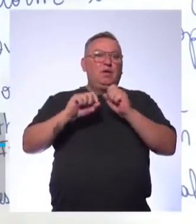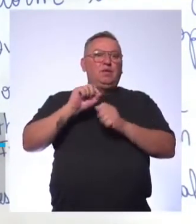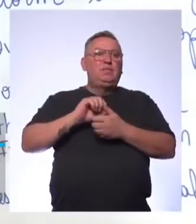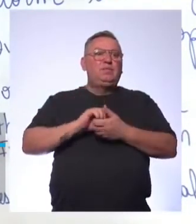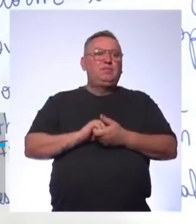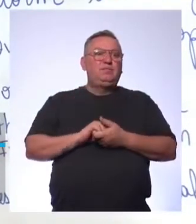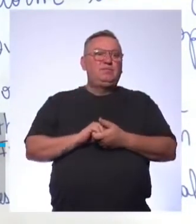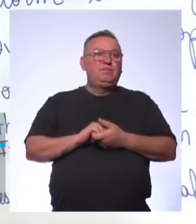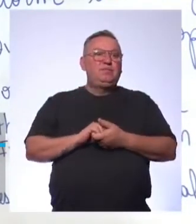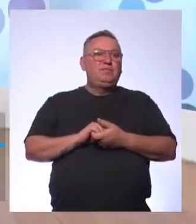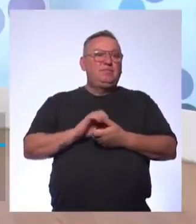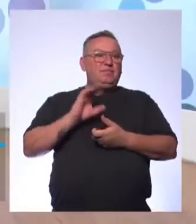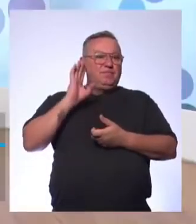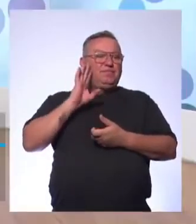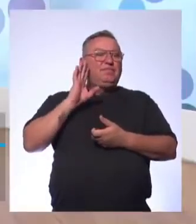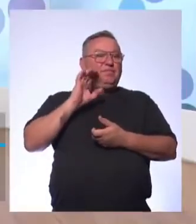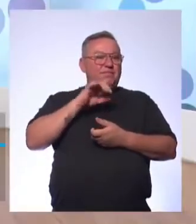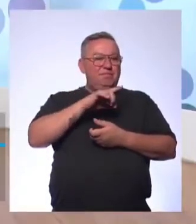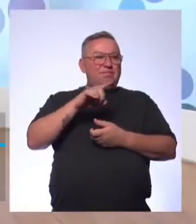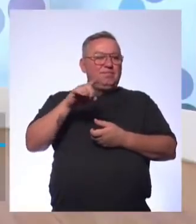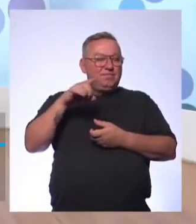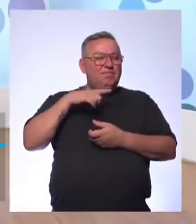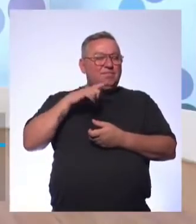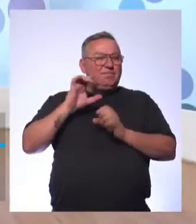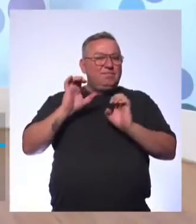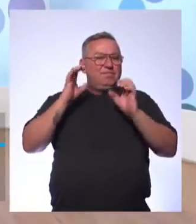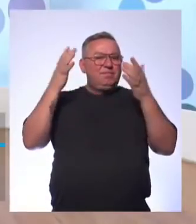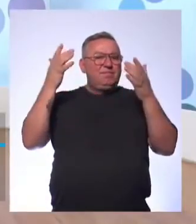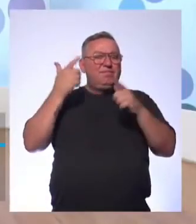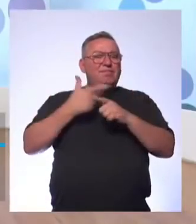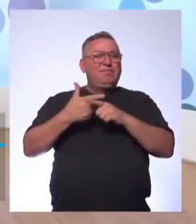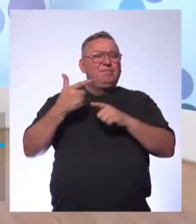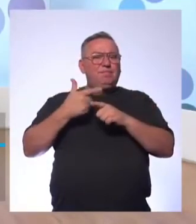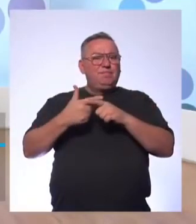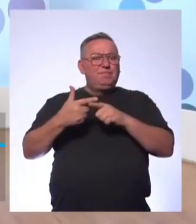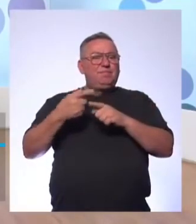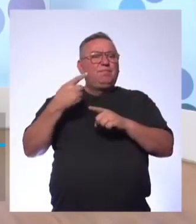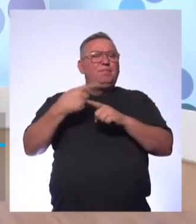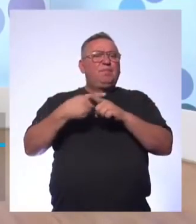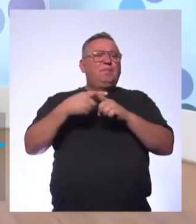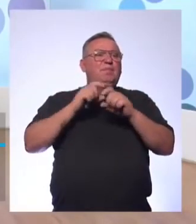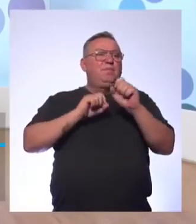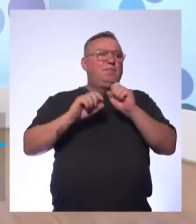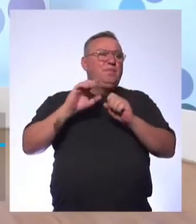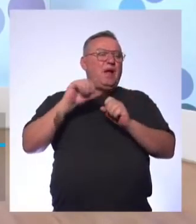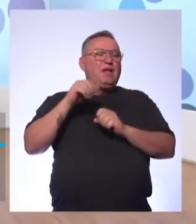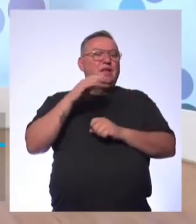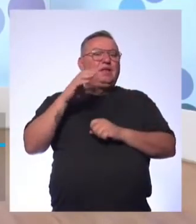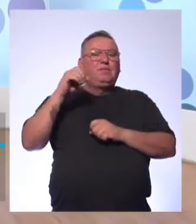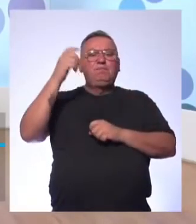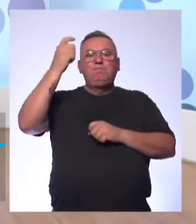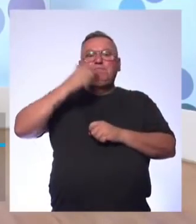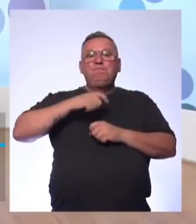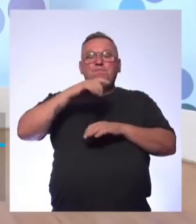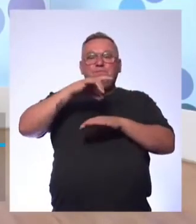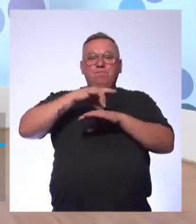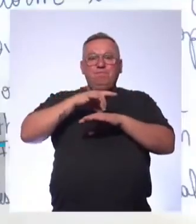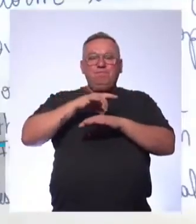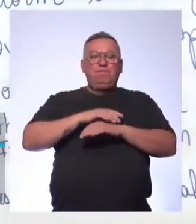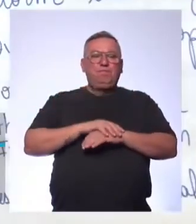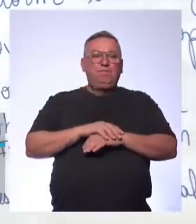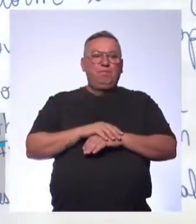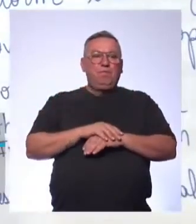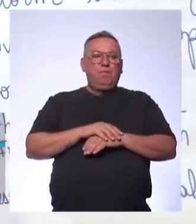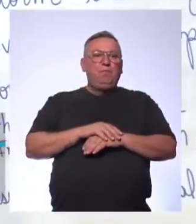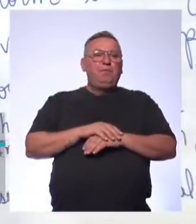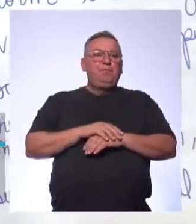Legal essa, né? Os desastres naturais acontecem por causa da ação humana João Guilherme respondeu In